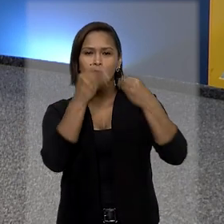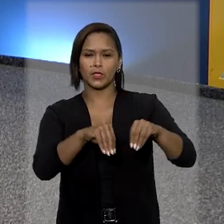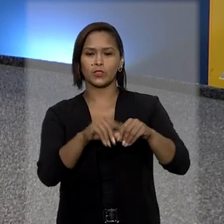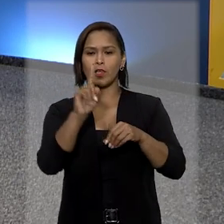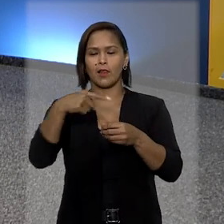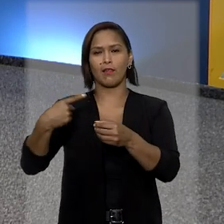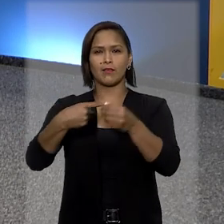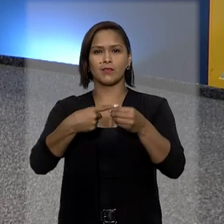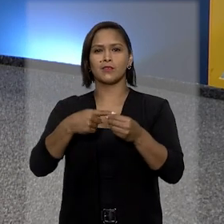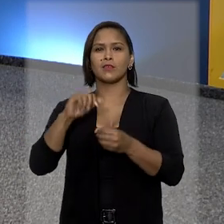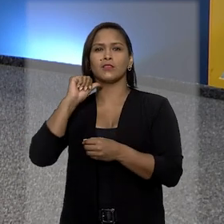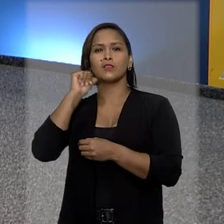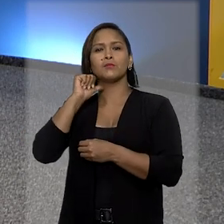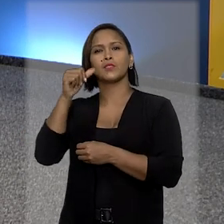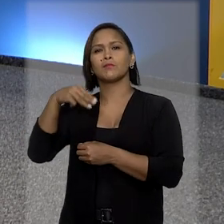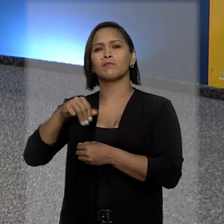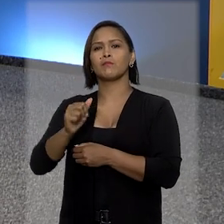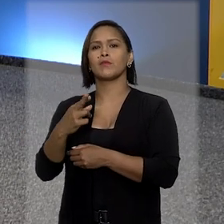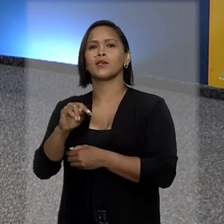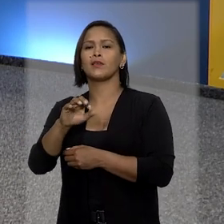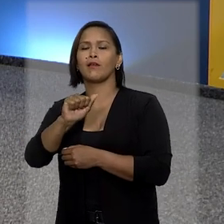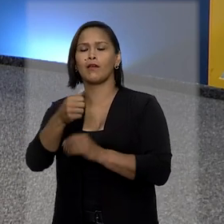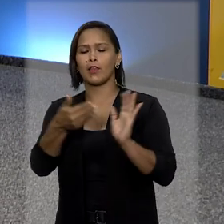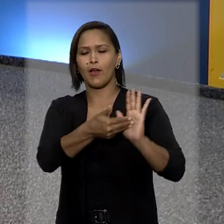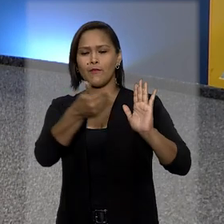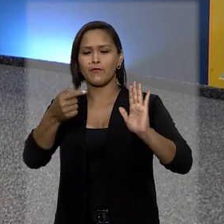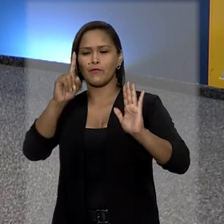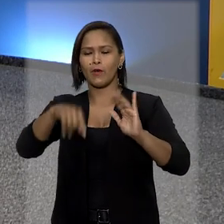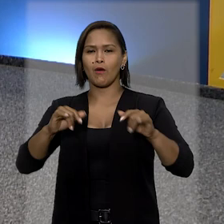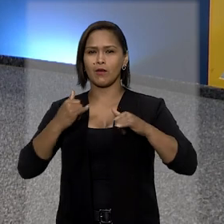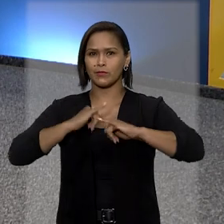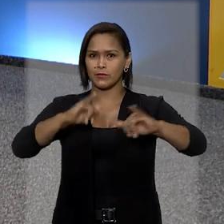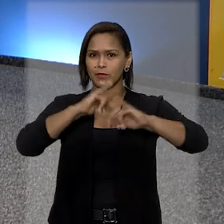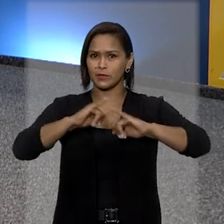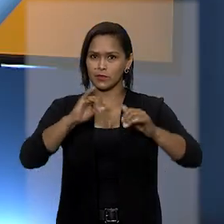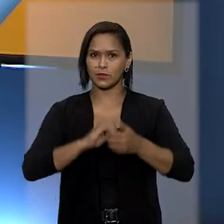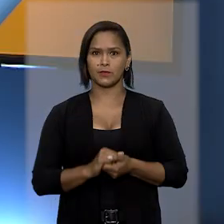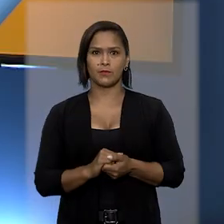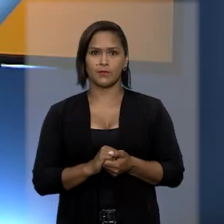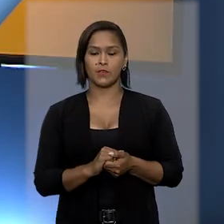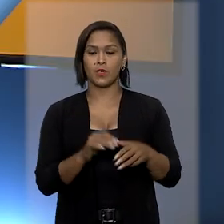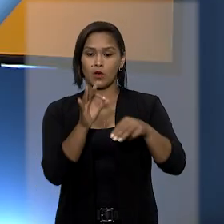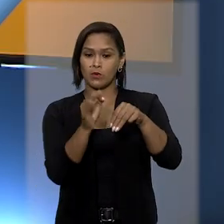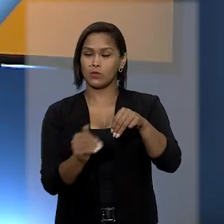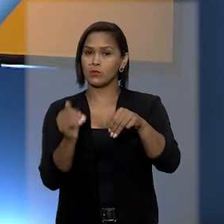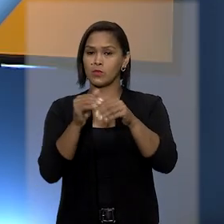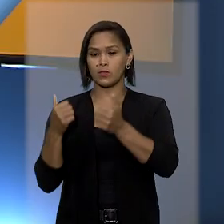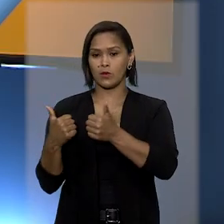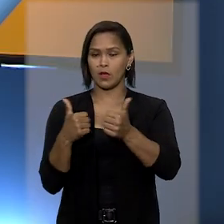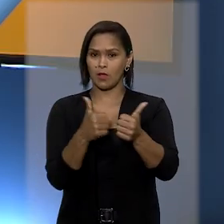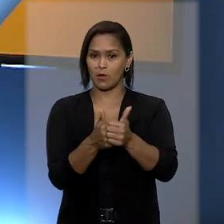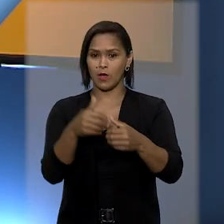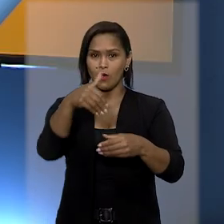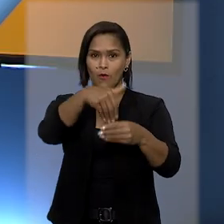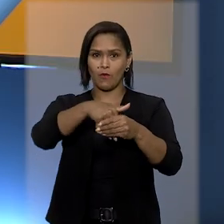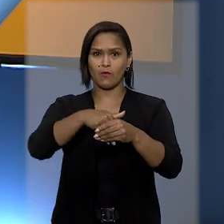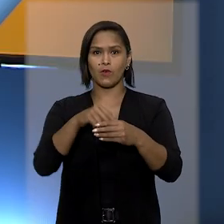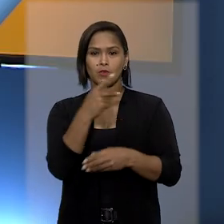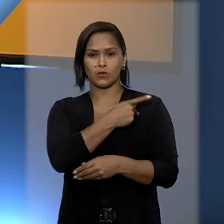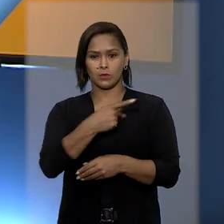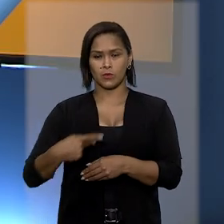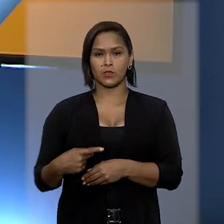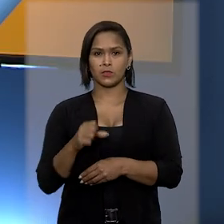tragédia em Mariana fora do sistema de realocação de energia. Os ministros acompanharam o voto do